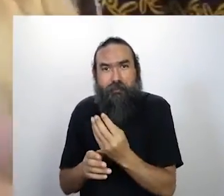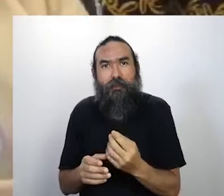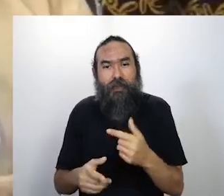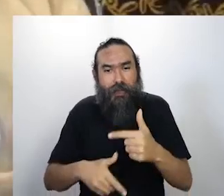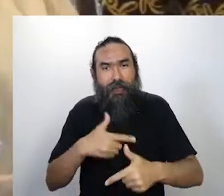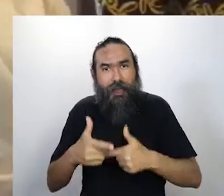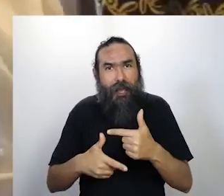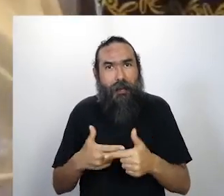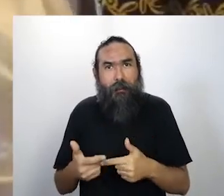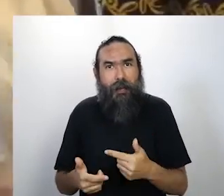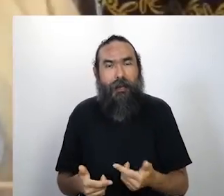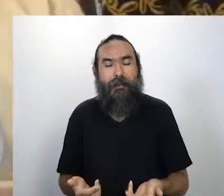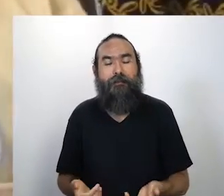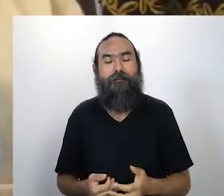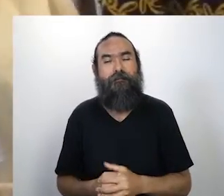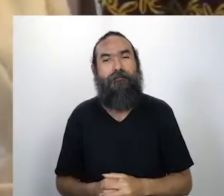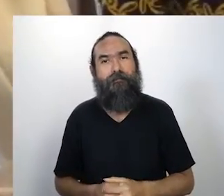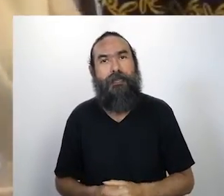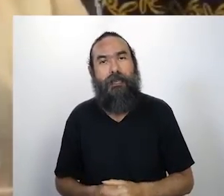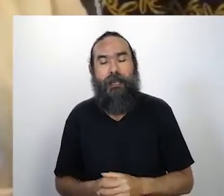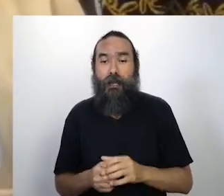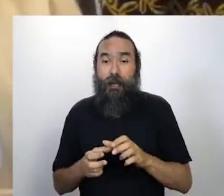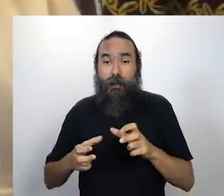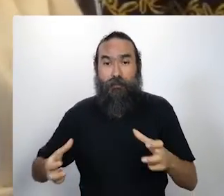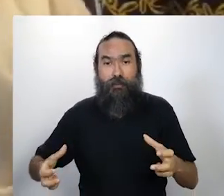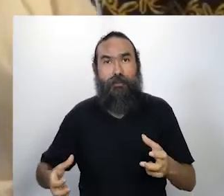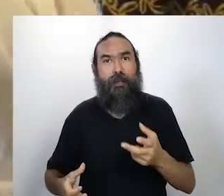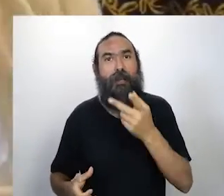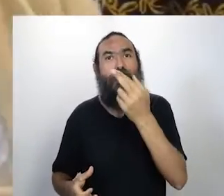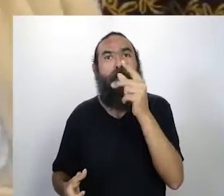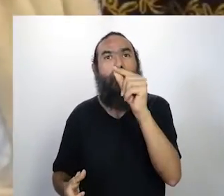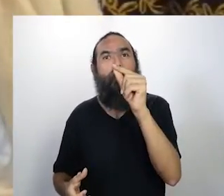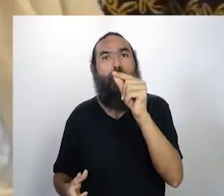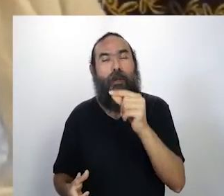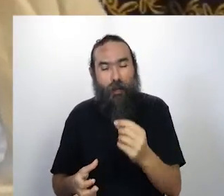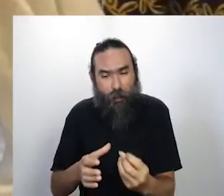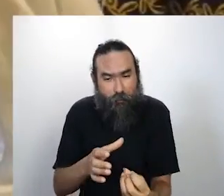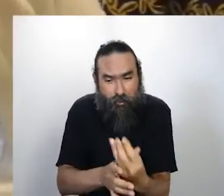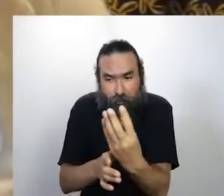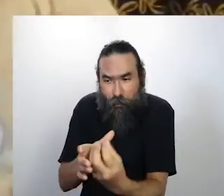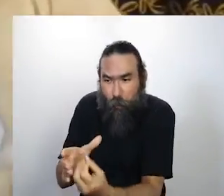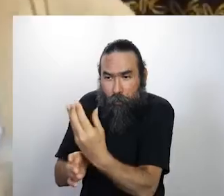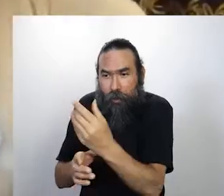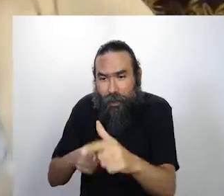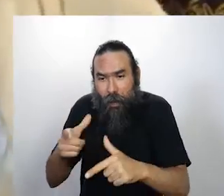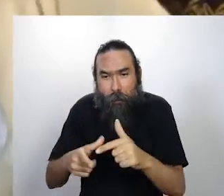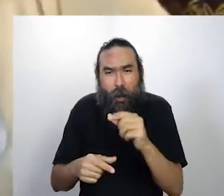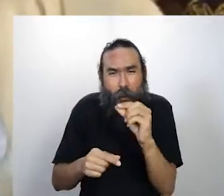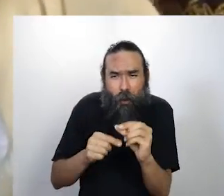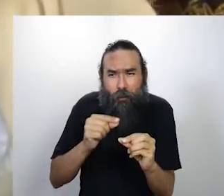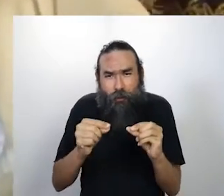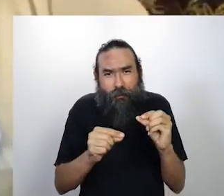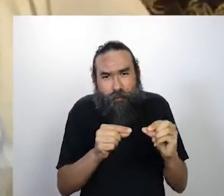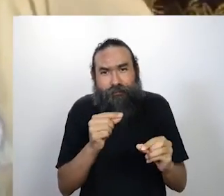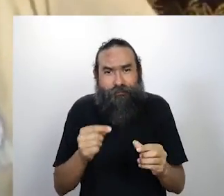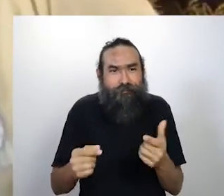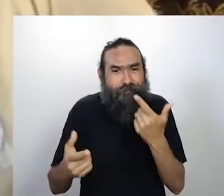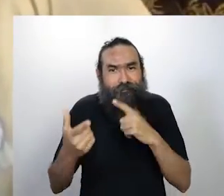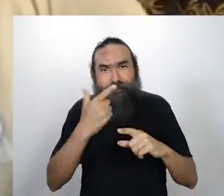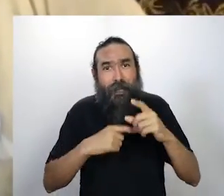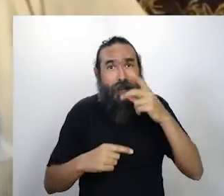aquelas fontes de água subterrânea que vão acontecendo. Quer dizer, a gente não está encontrando as pessoas, mas as coisas estão se mexendo.